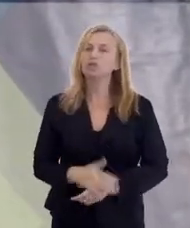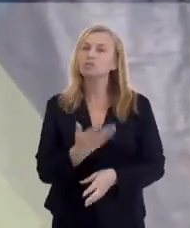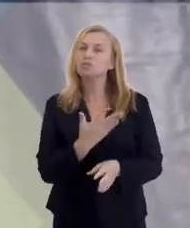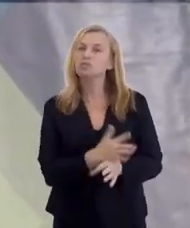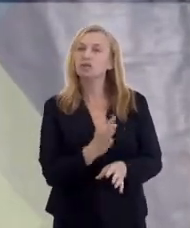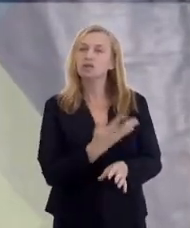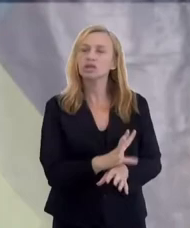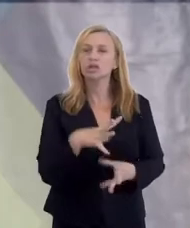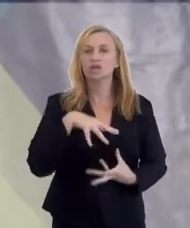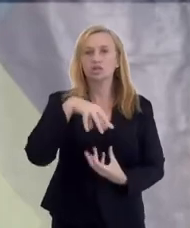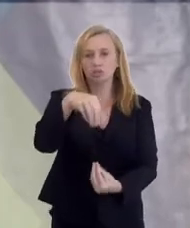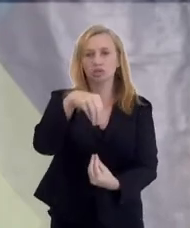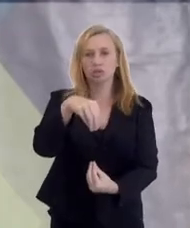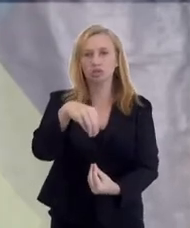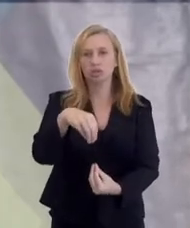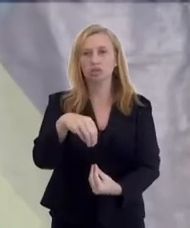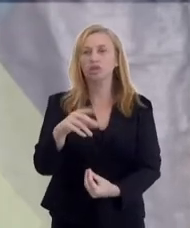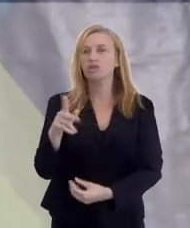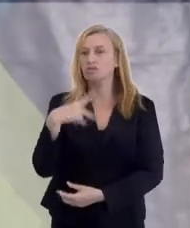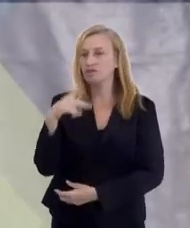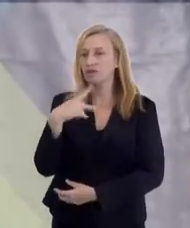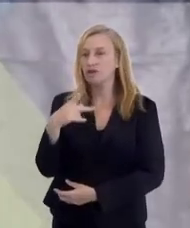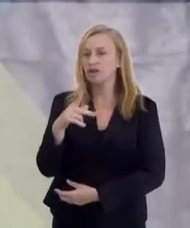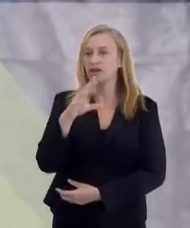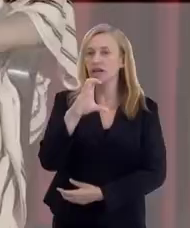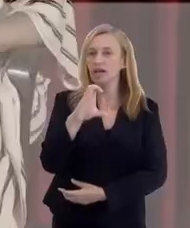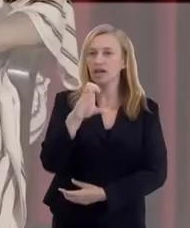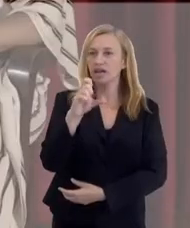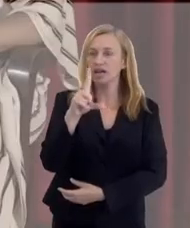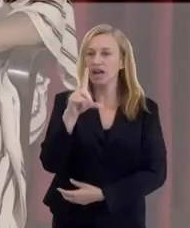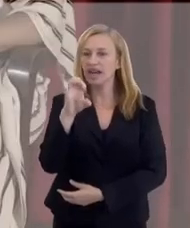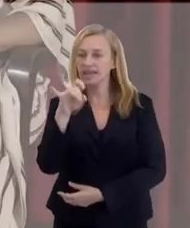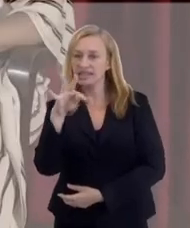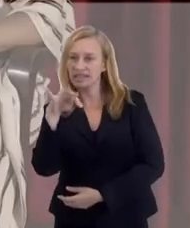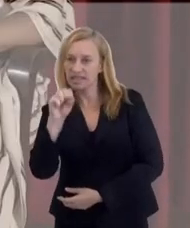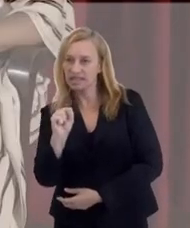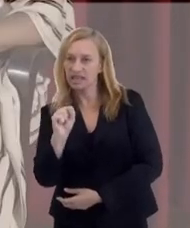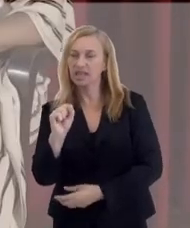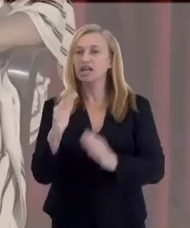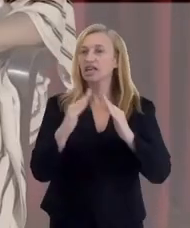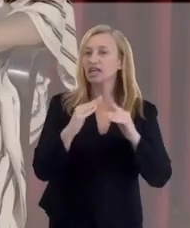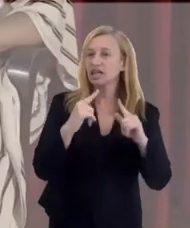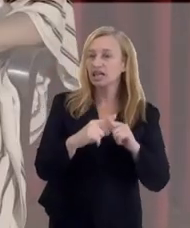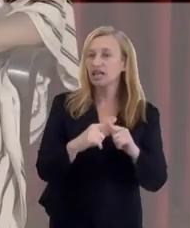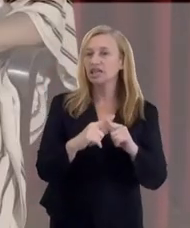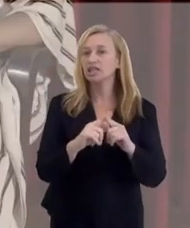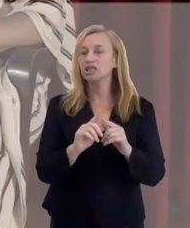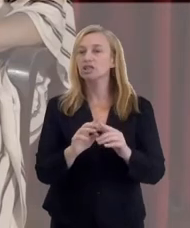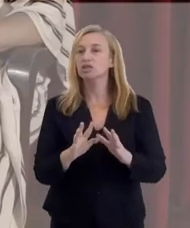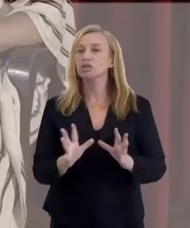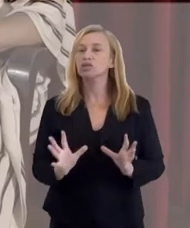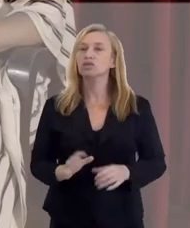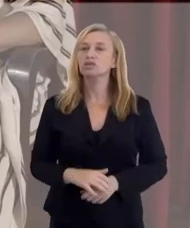que estão praticando o Espiritismo, que a gente chama de iglesia, de igreja, de aqueles que se voltam